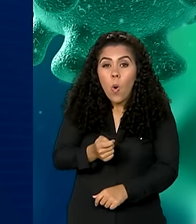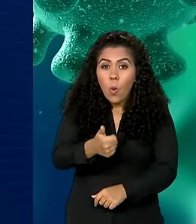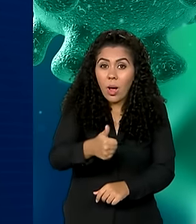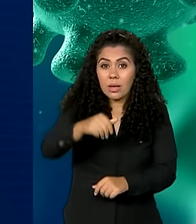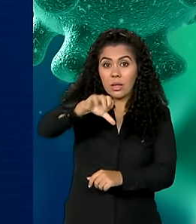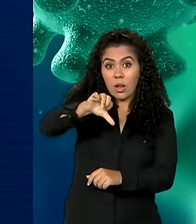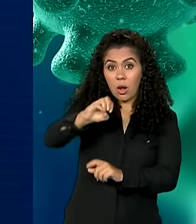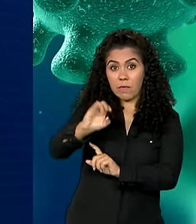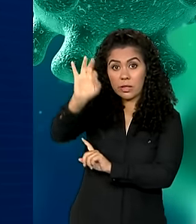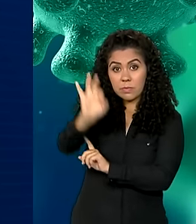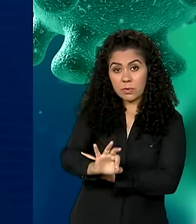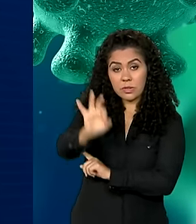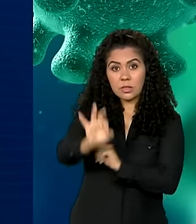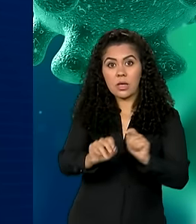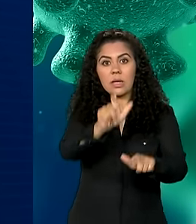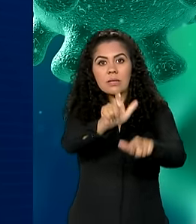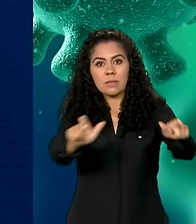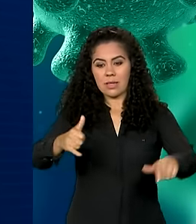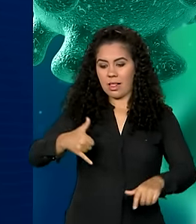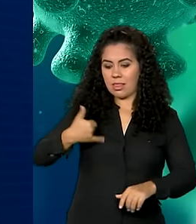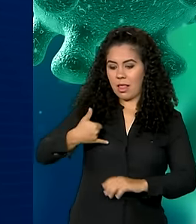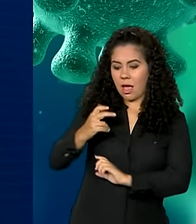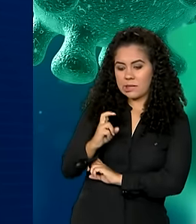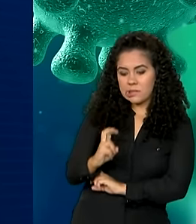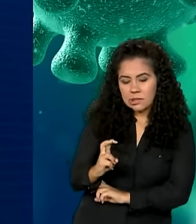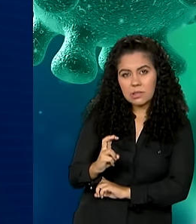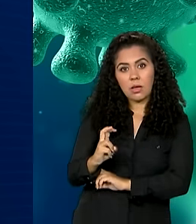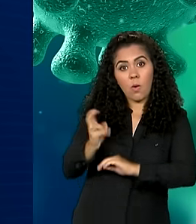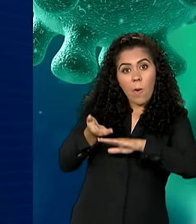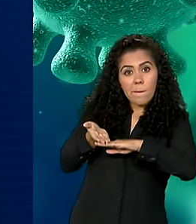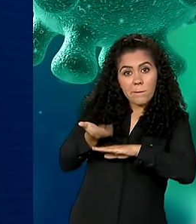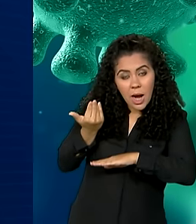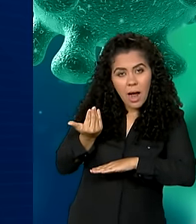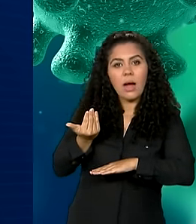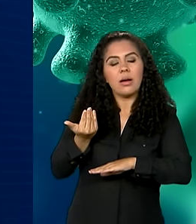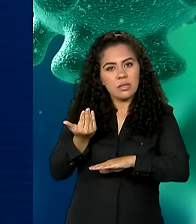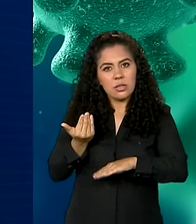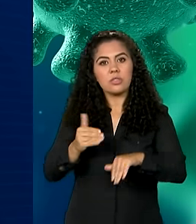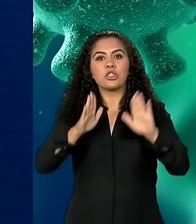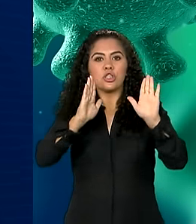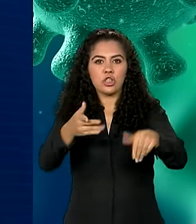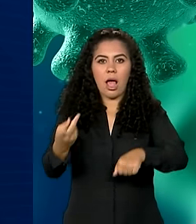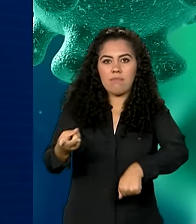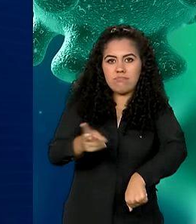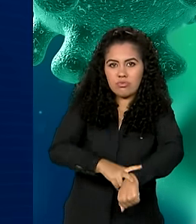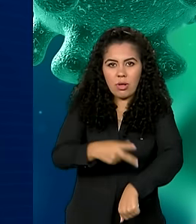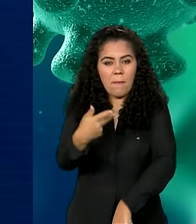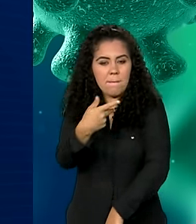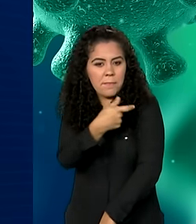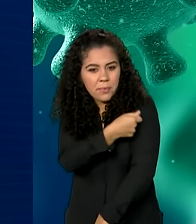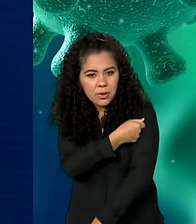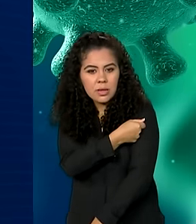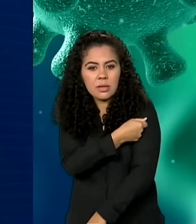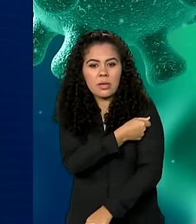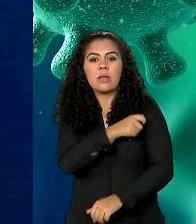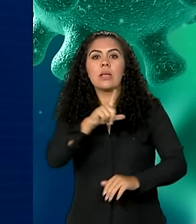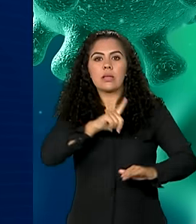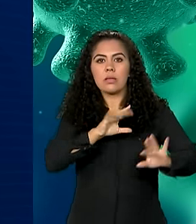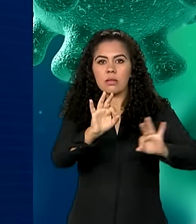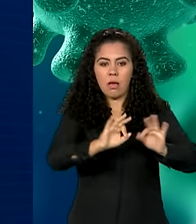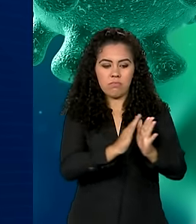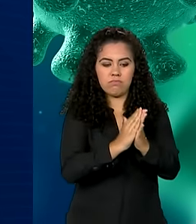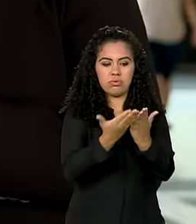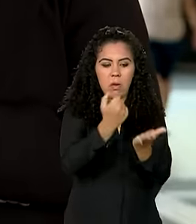% das pessoas de 5 anos ou mais já tomaram pelo menos duas doses e estão com o esquema vacinal